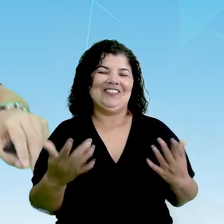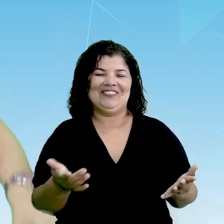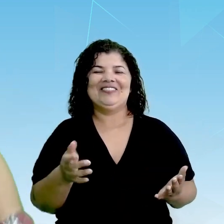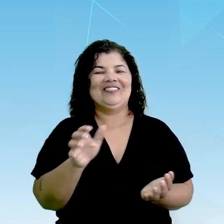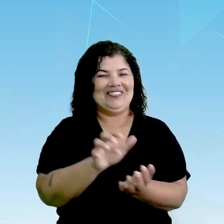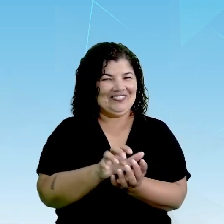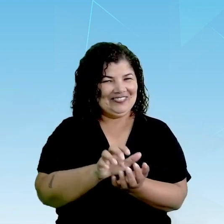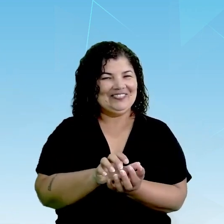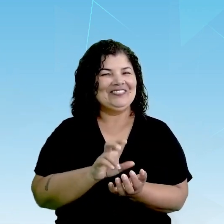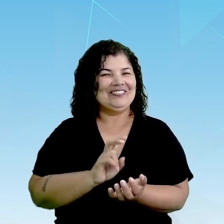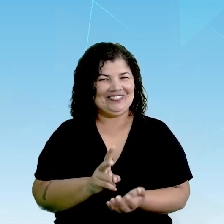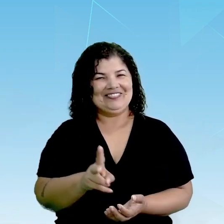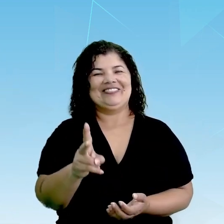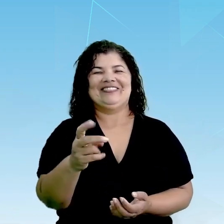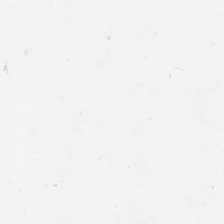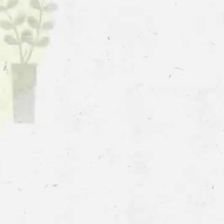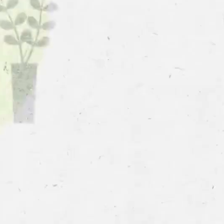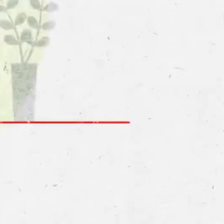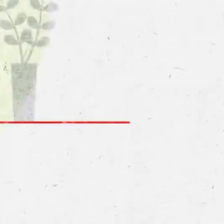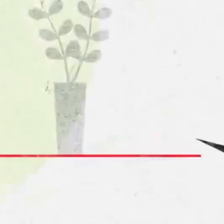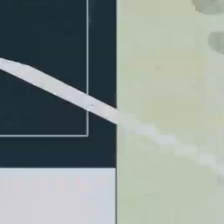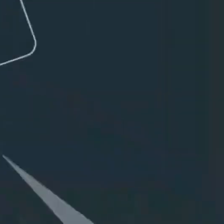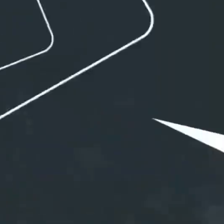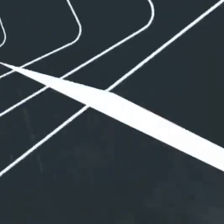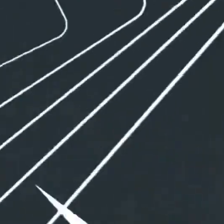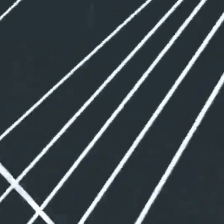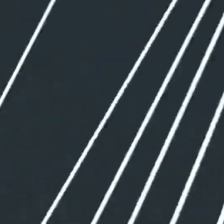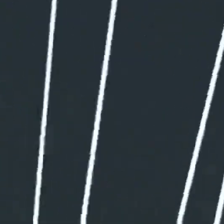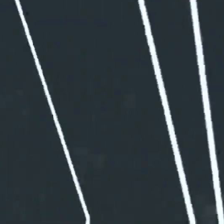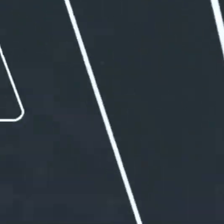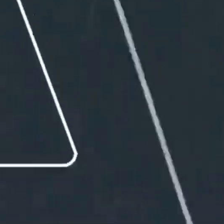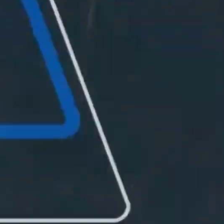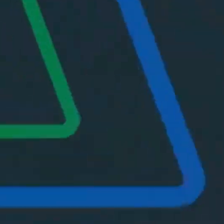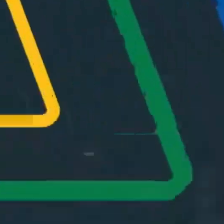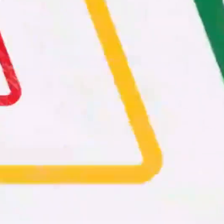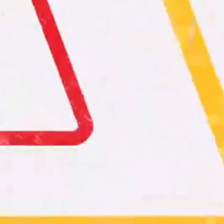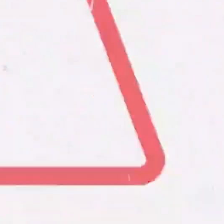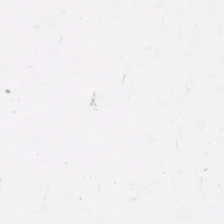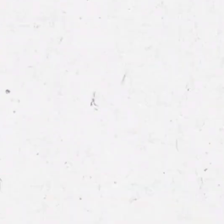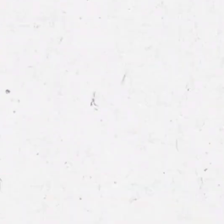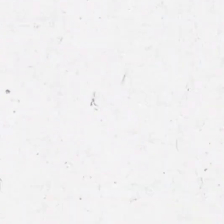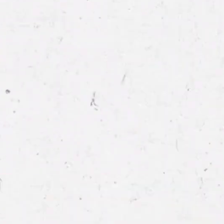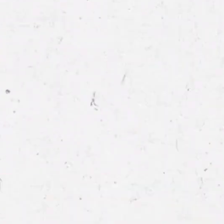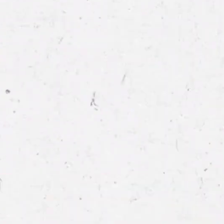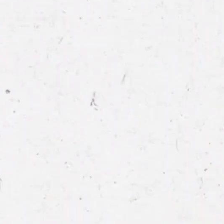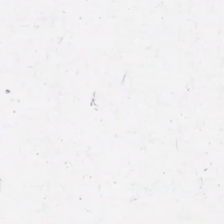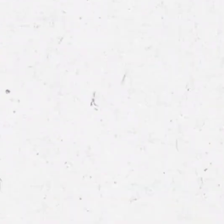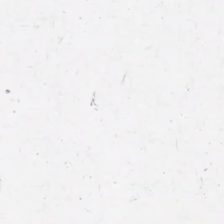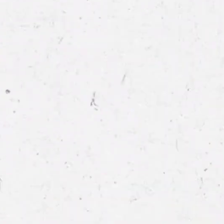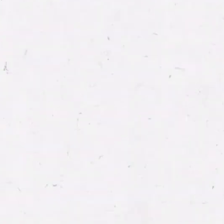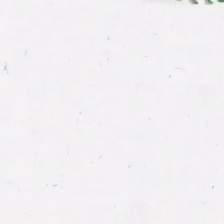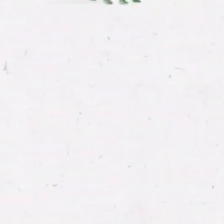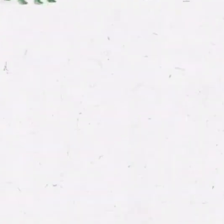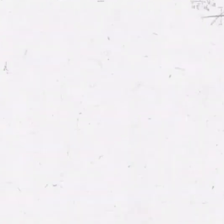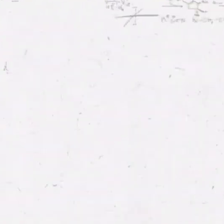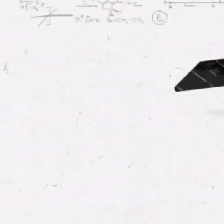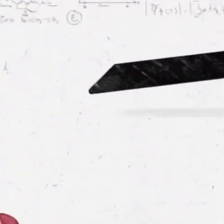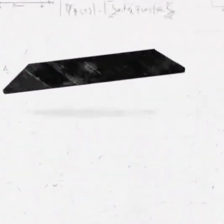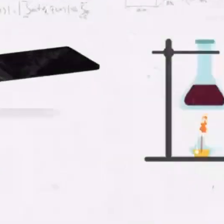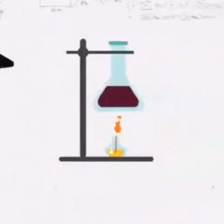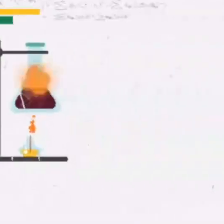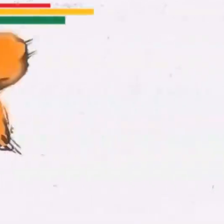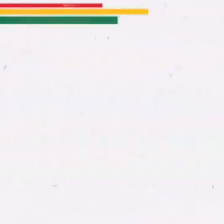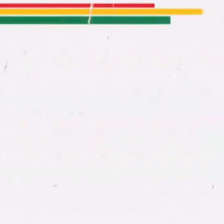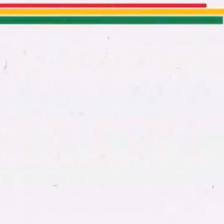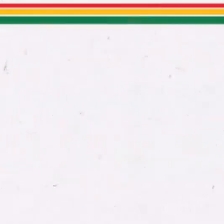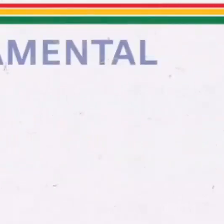aí conosco. Forte abraço. Forte Forte abraço. Altlära. Forte